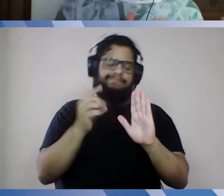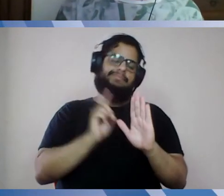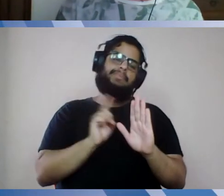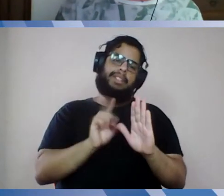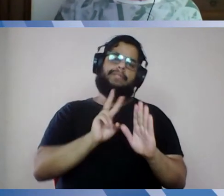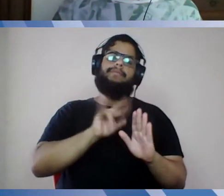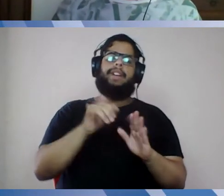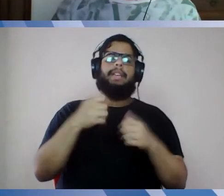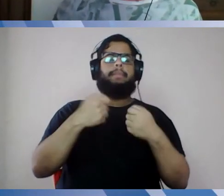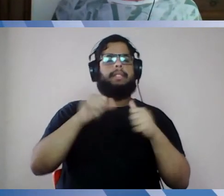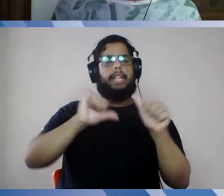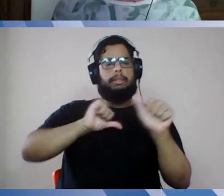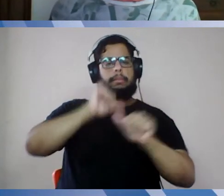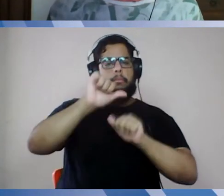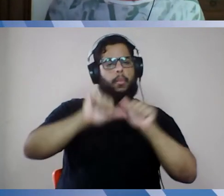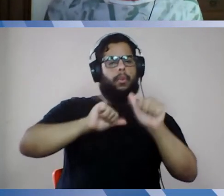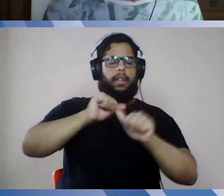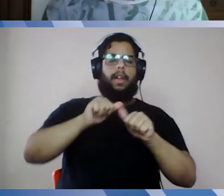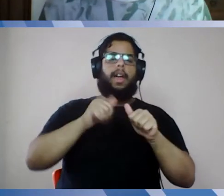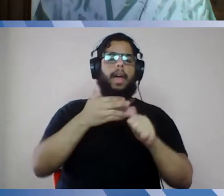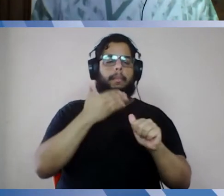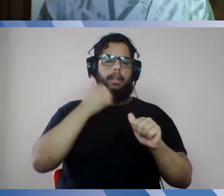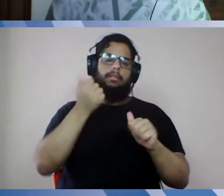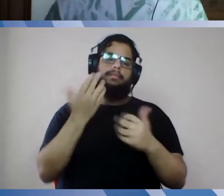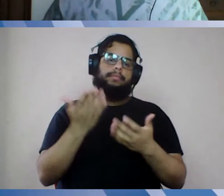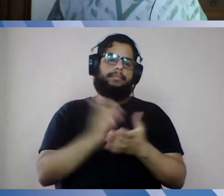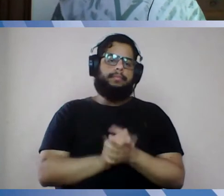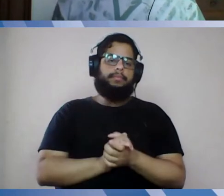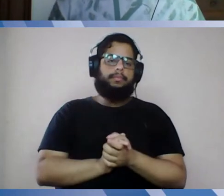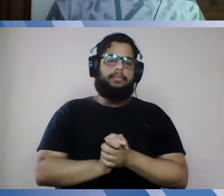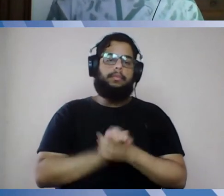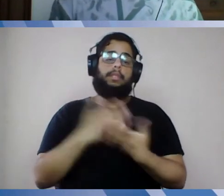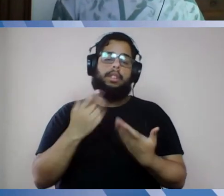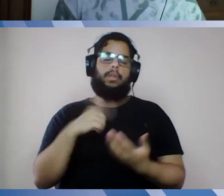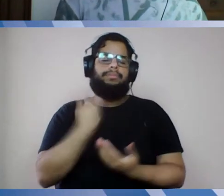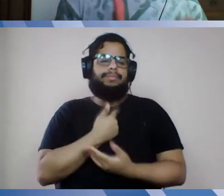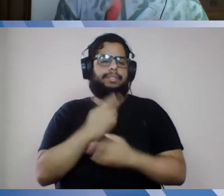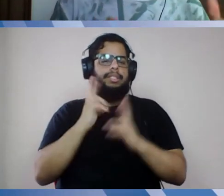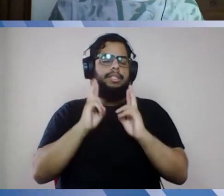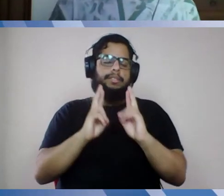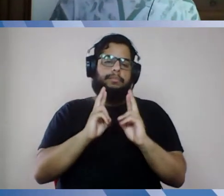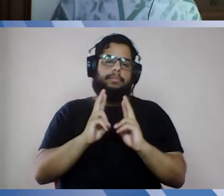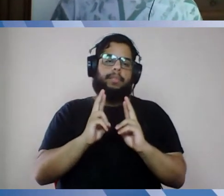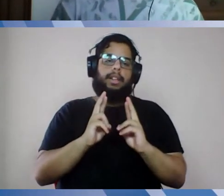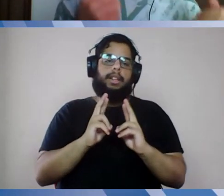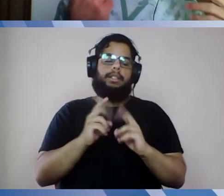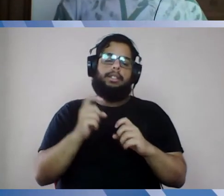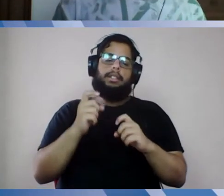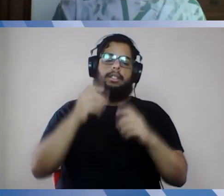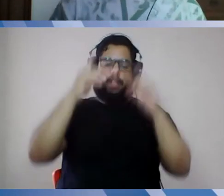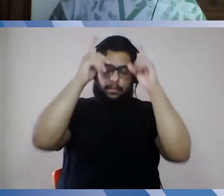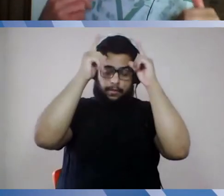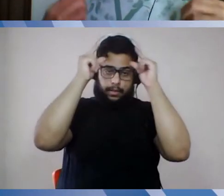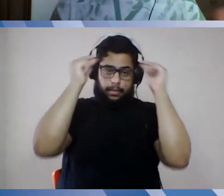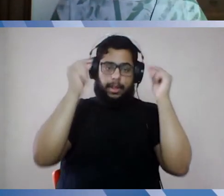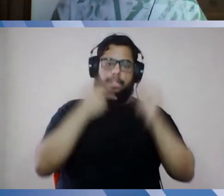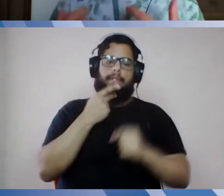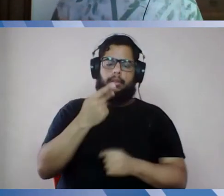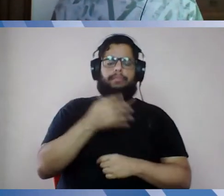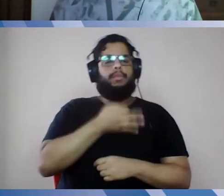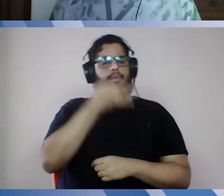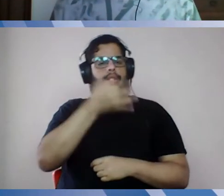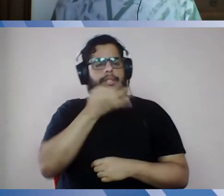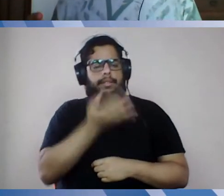passar por atualizações, por melhorias, e a gente espera exatamente isso que a enfermagem acabou de fazer, da sugestão,